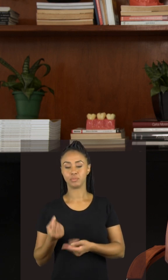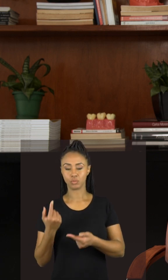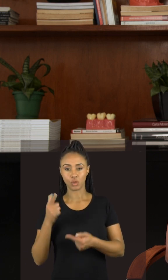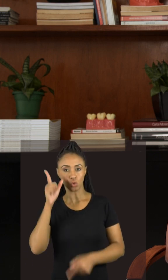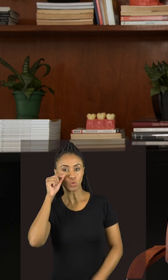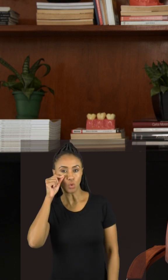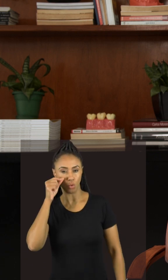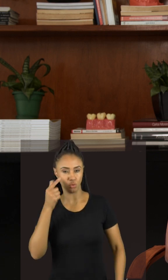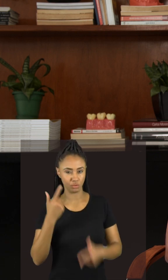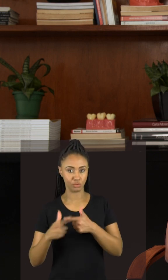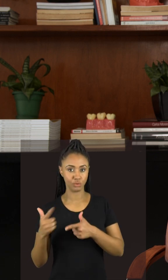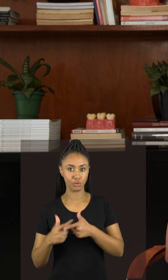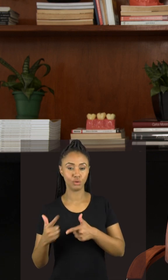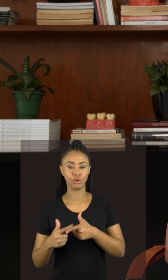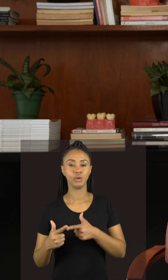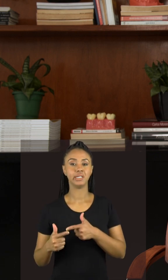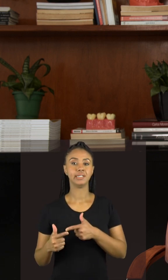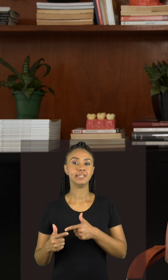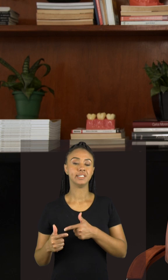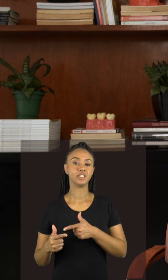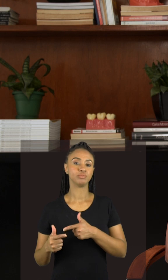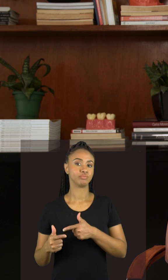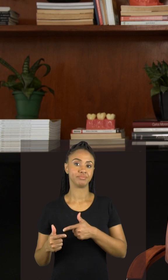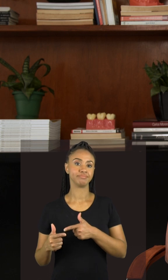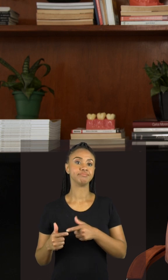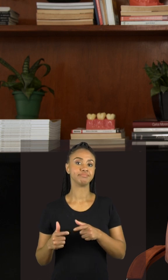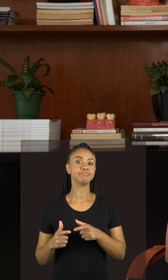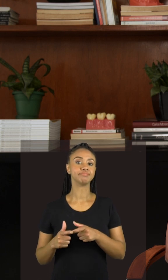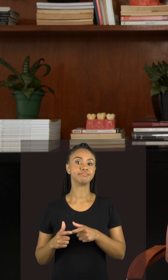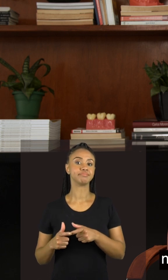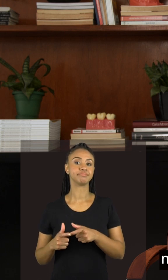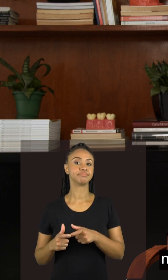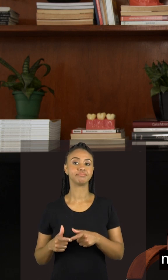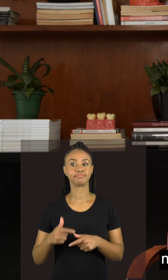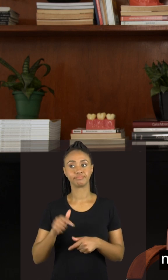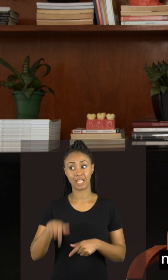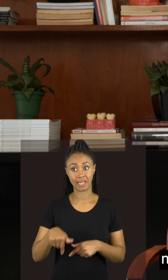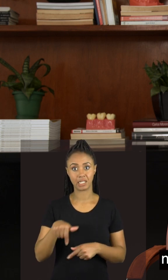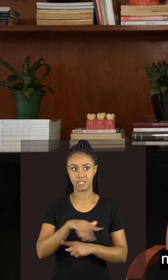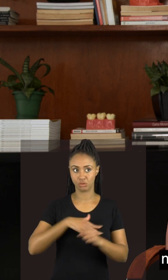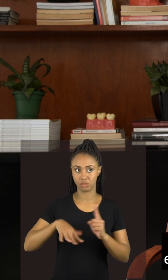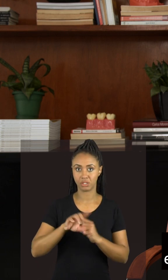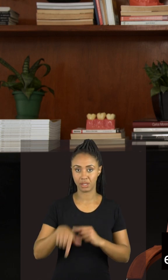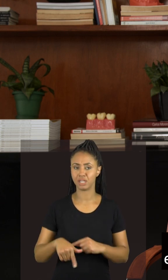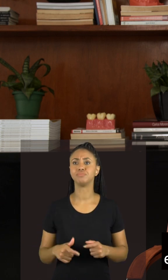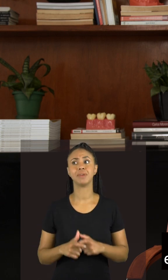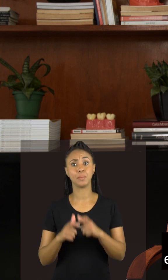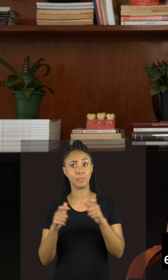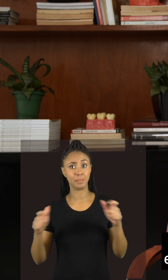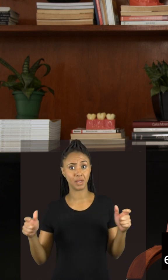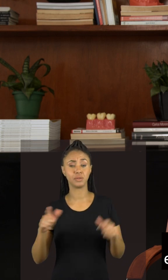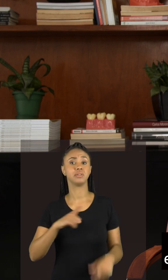sono não é uma questão que poucas pessoas na nossa população enfrentam são muitas